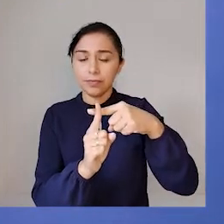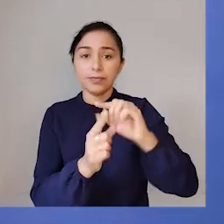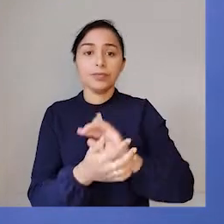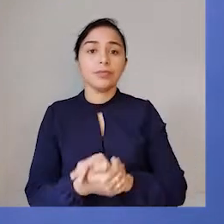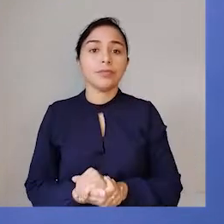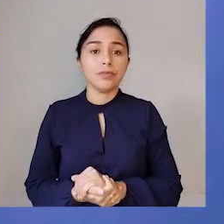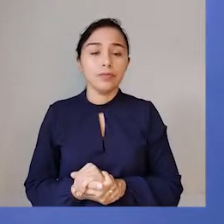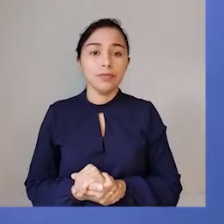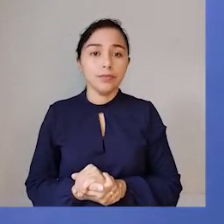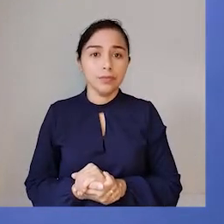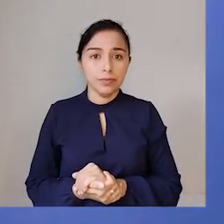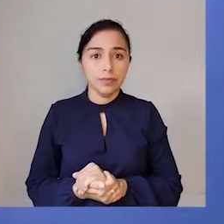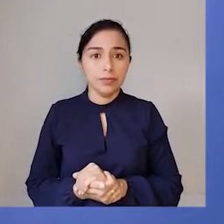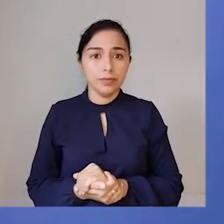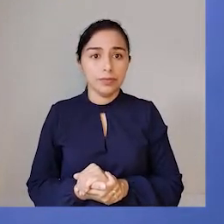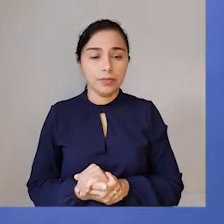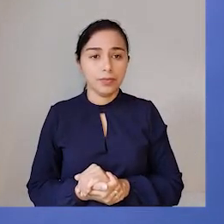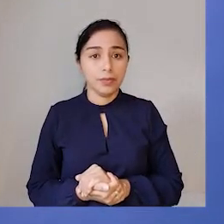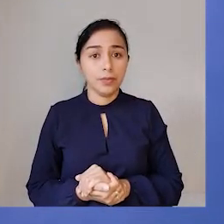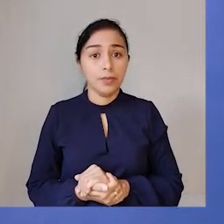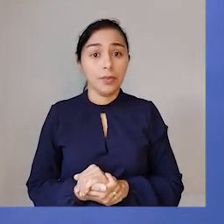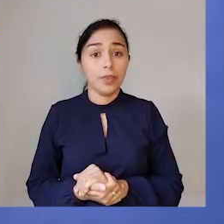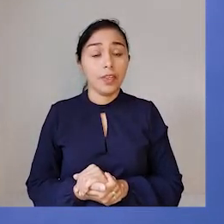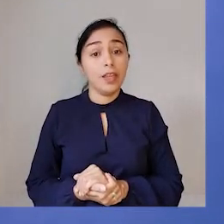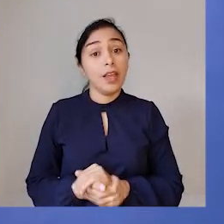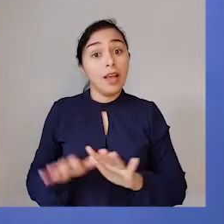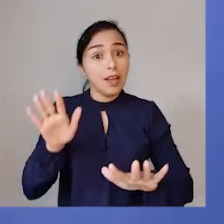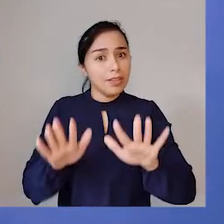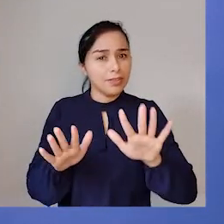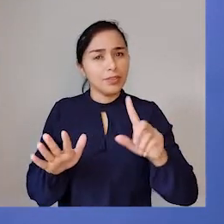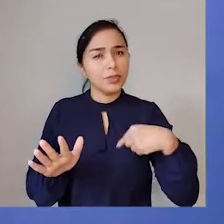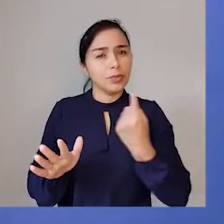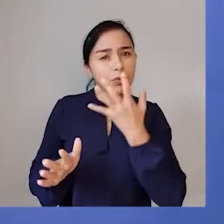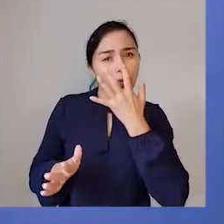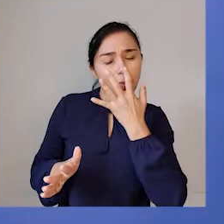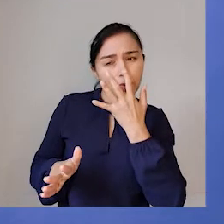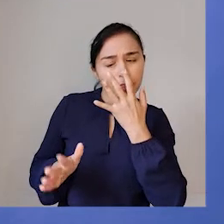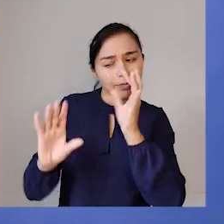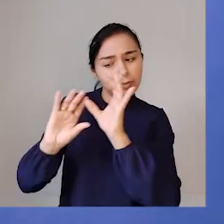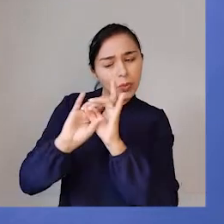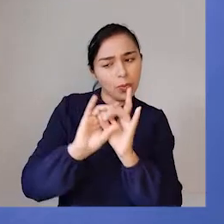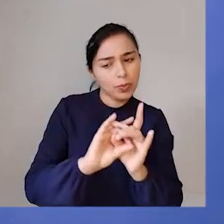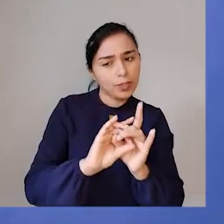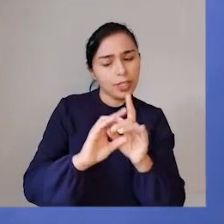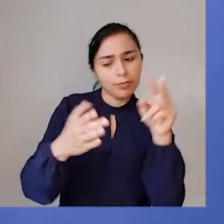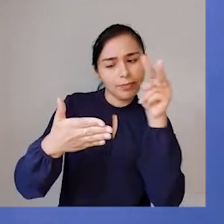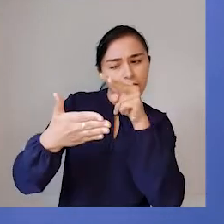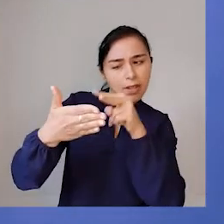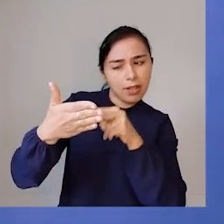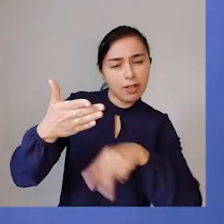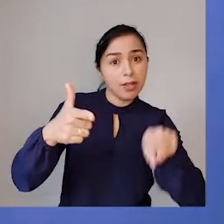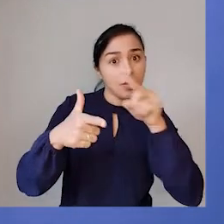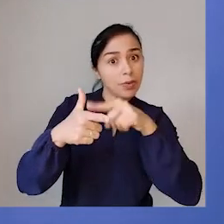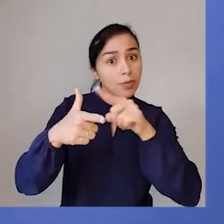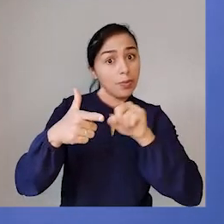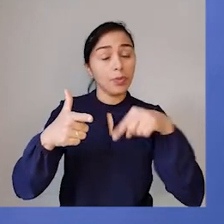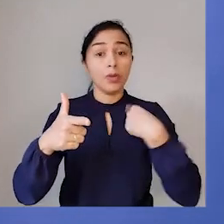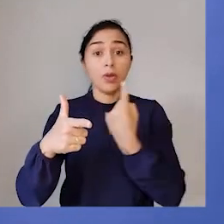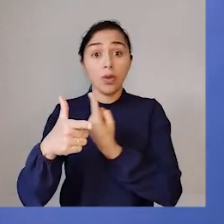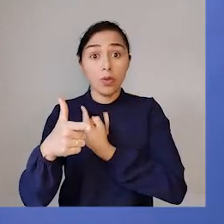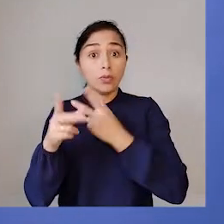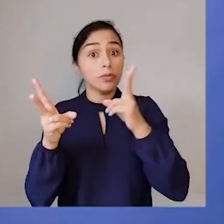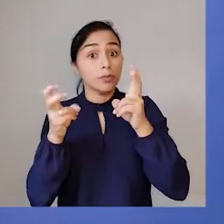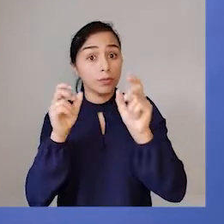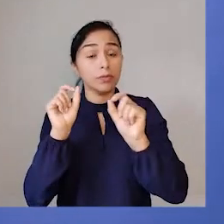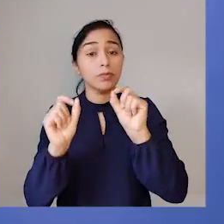adicionar, a ideia dessa operação matemática. Observando o contexto, observando o problema, nós vamos